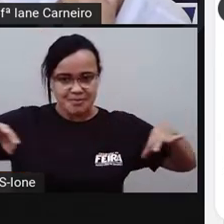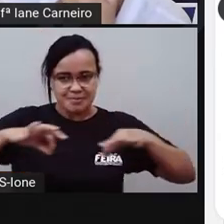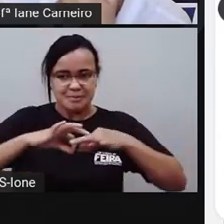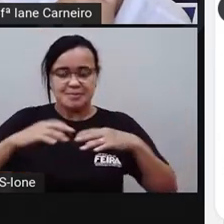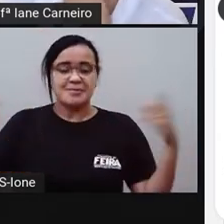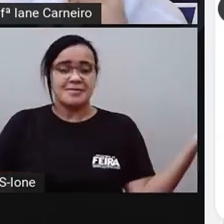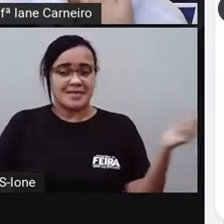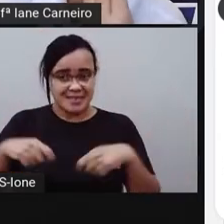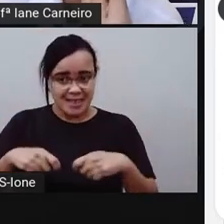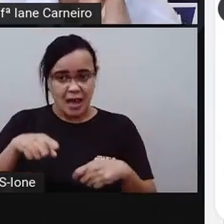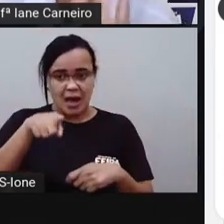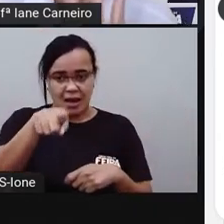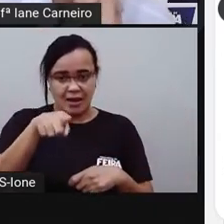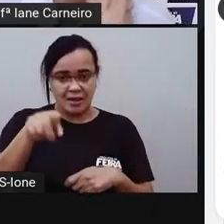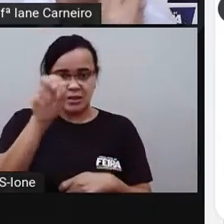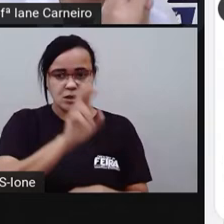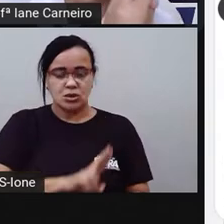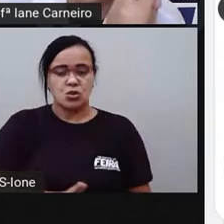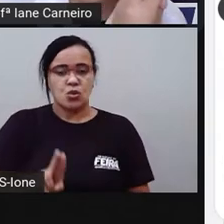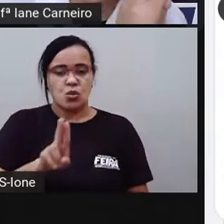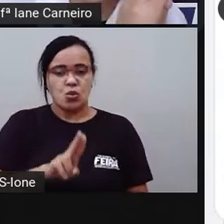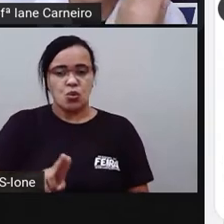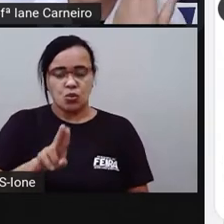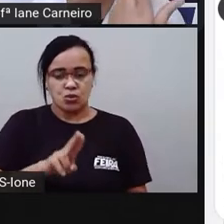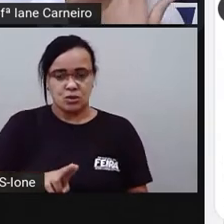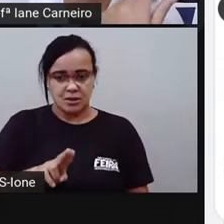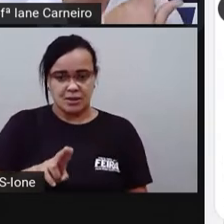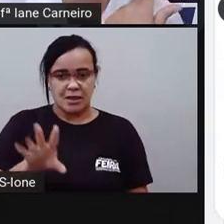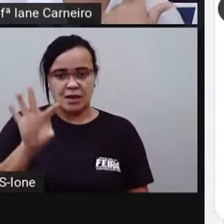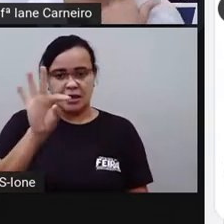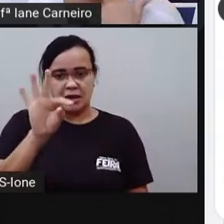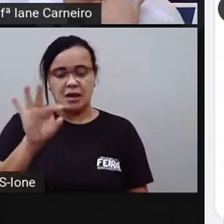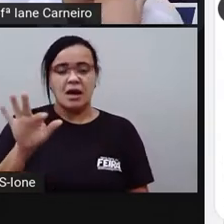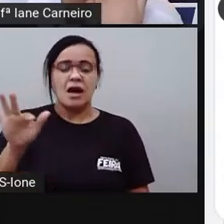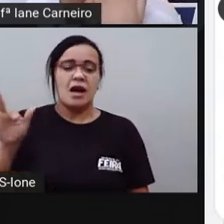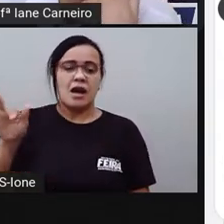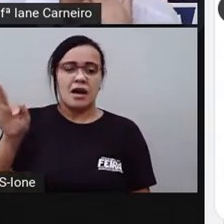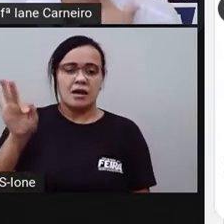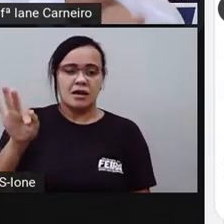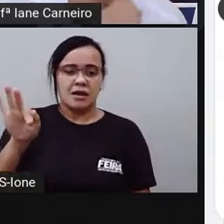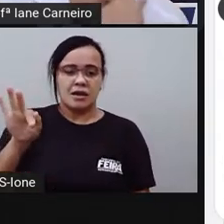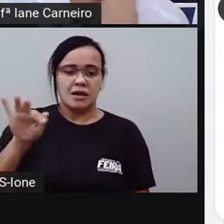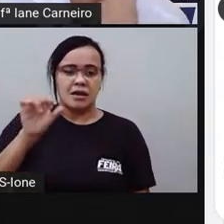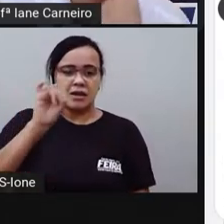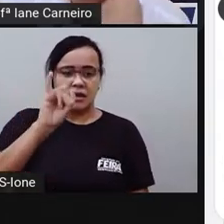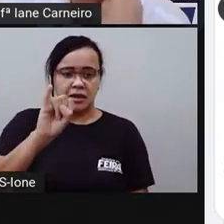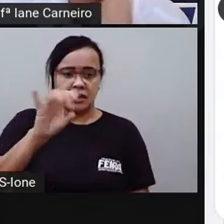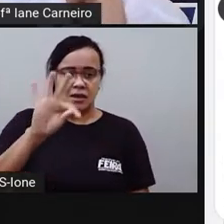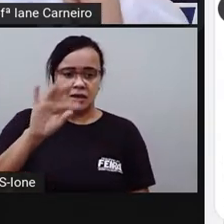Olha como ela geralmente é um plástico bem molinho, né? E aí, as costureiras, né?